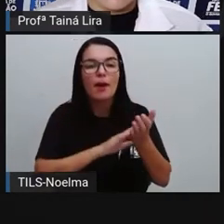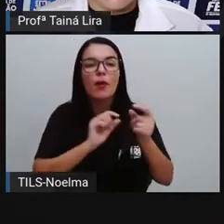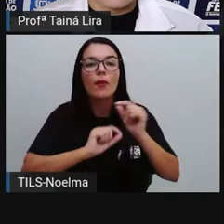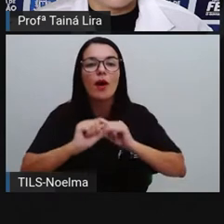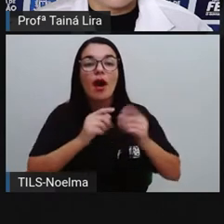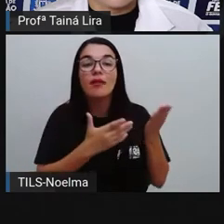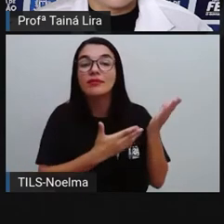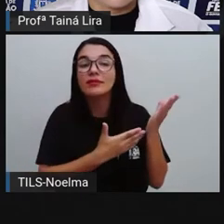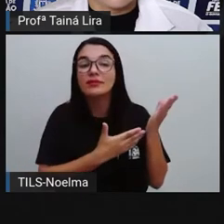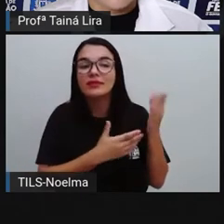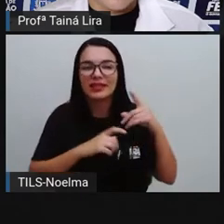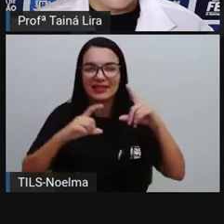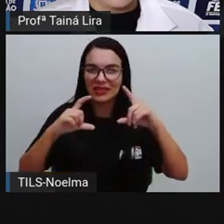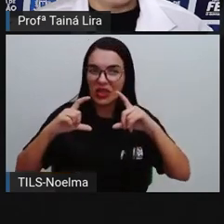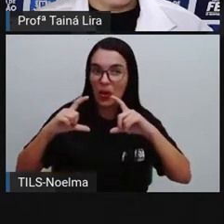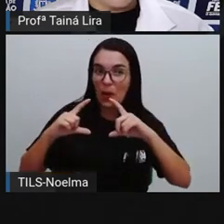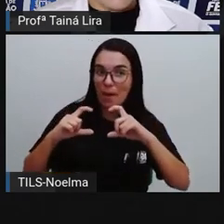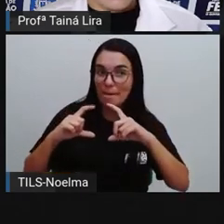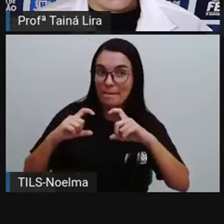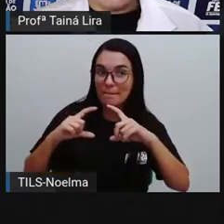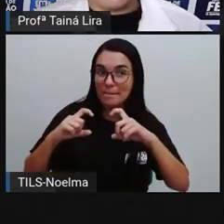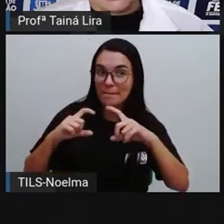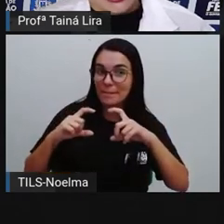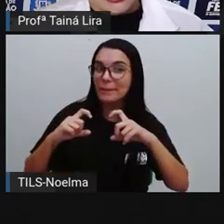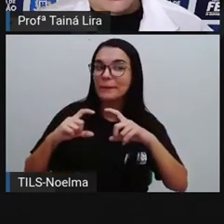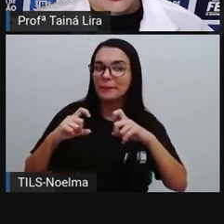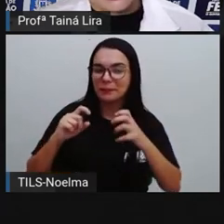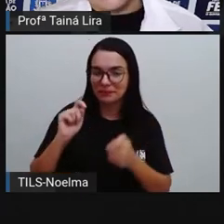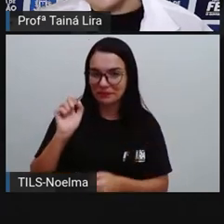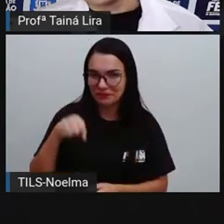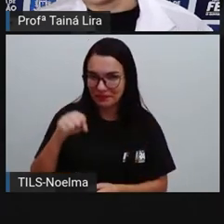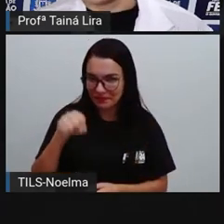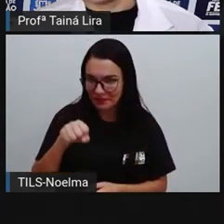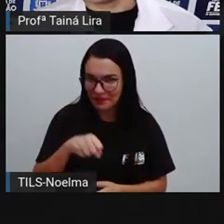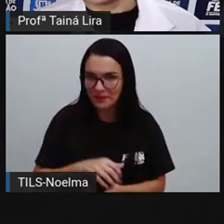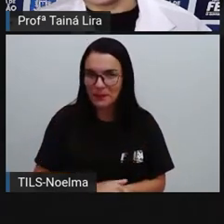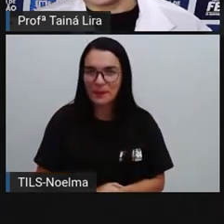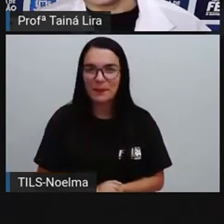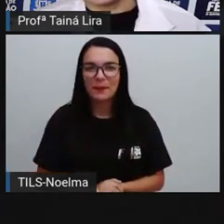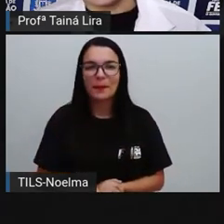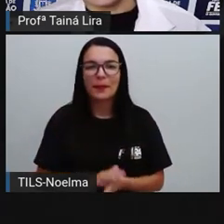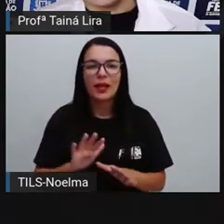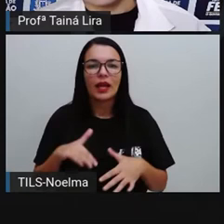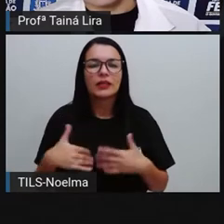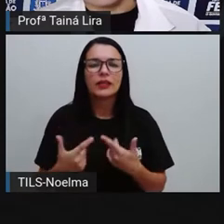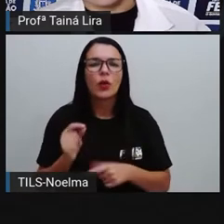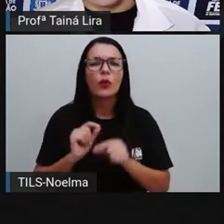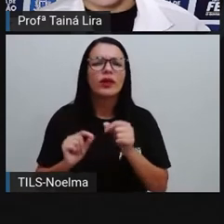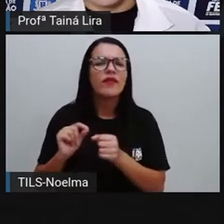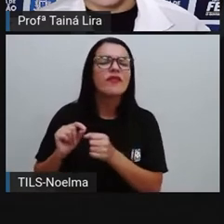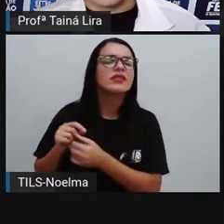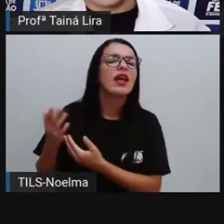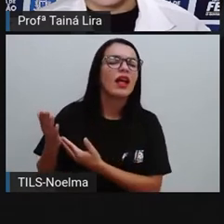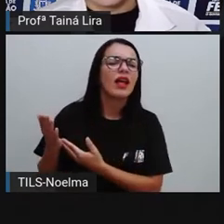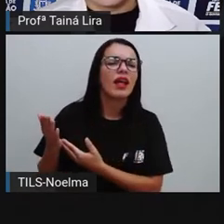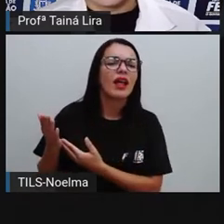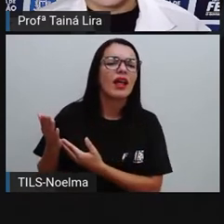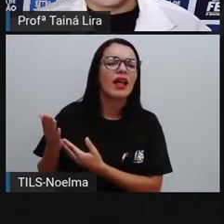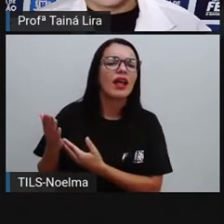Olha lá. É uma máquina fotográfica, né? Então, o que será que ela vai fazer aqui?